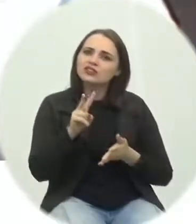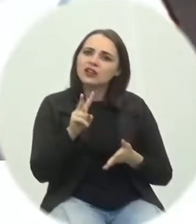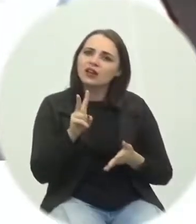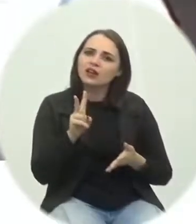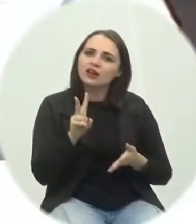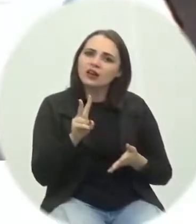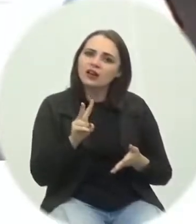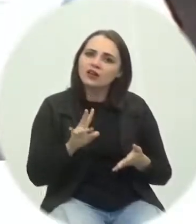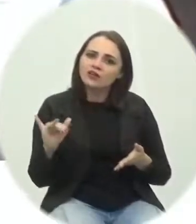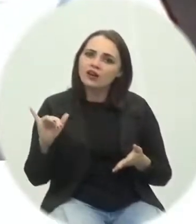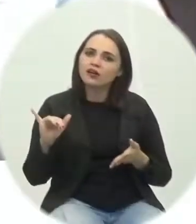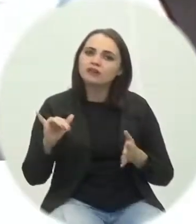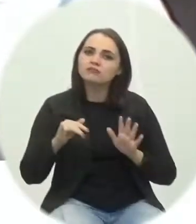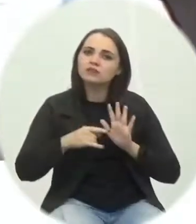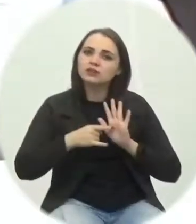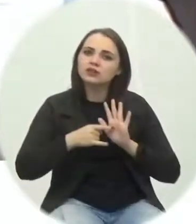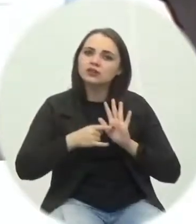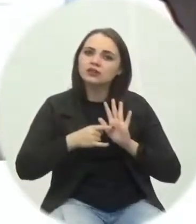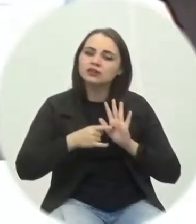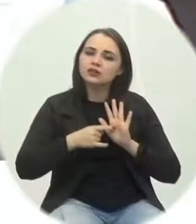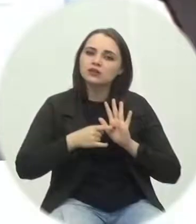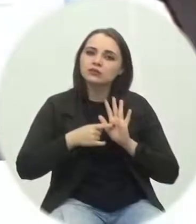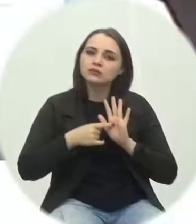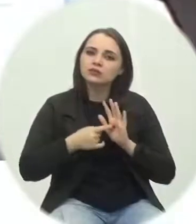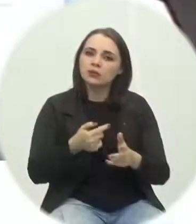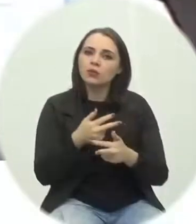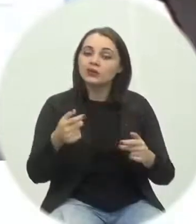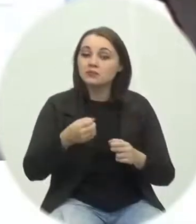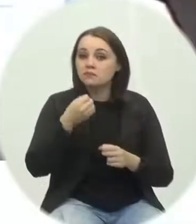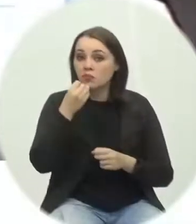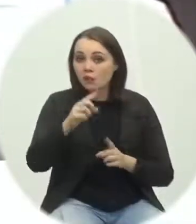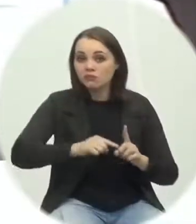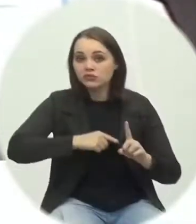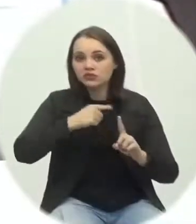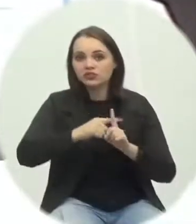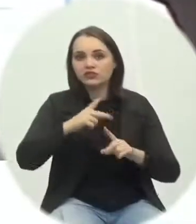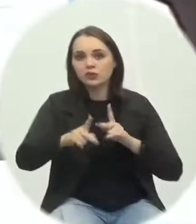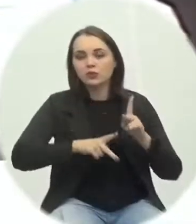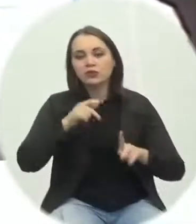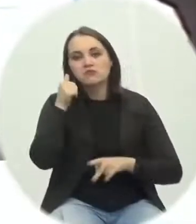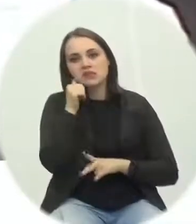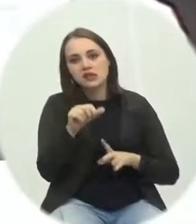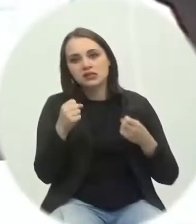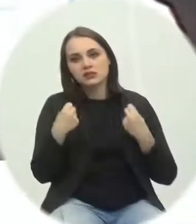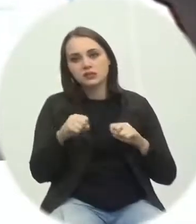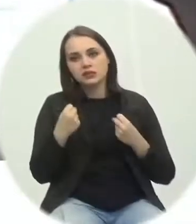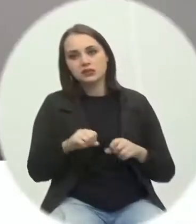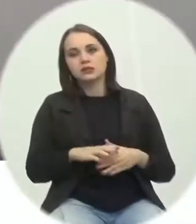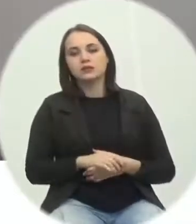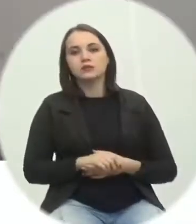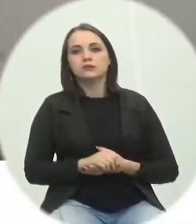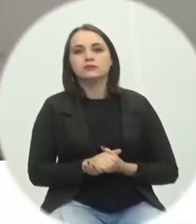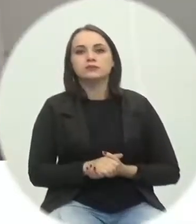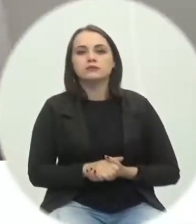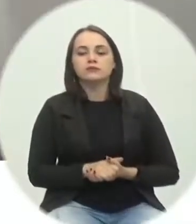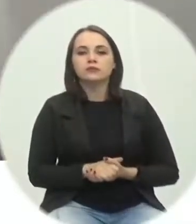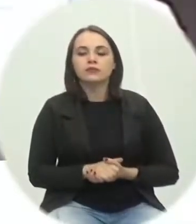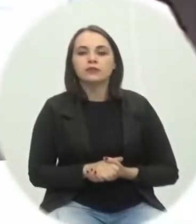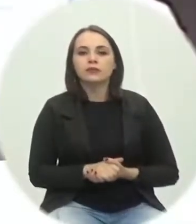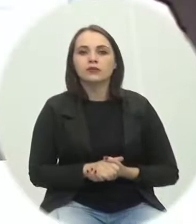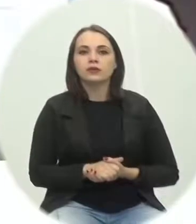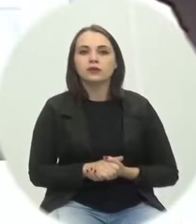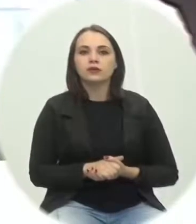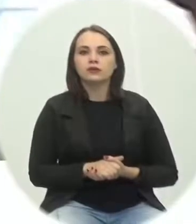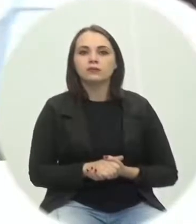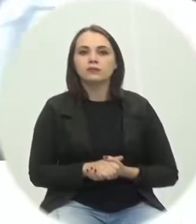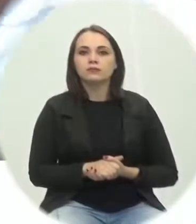um resultado positivo à nossa população, às mulheres que estão no preciso. Parabéns. Uma parte aí, Paulo. Você dá parte, sim, vereador